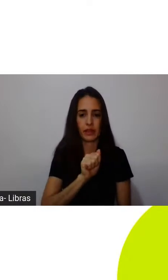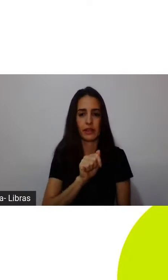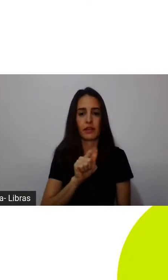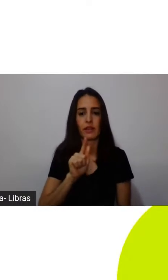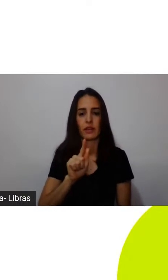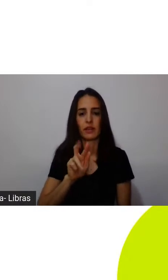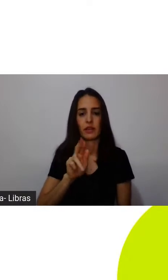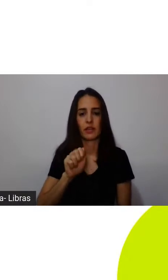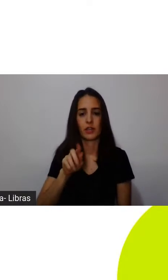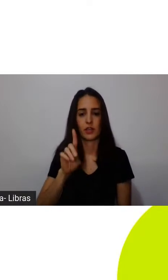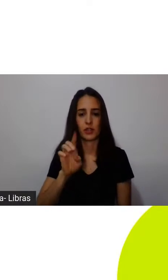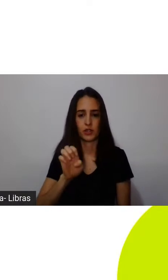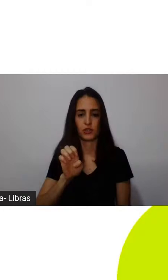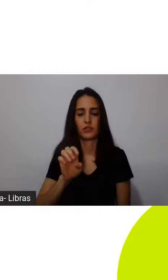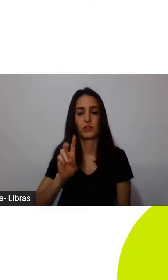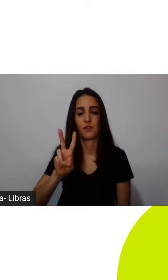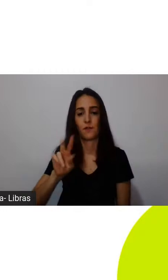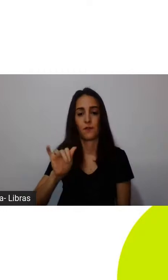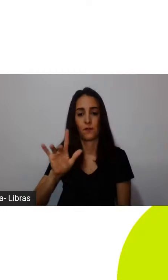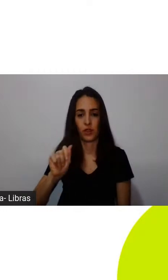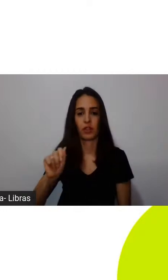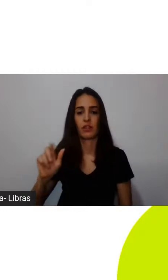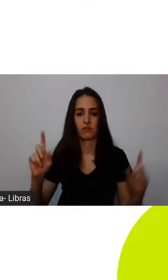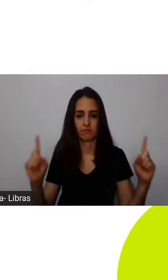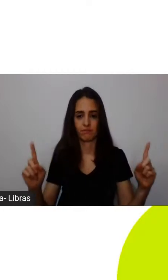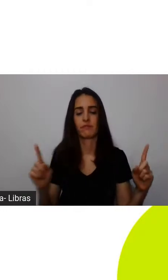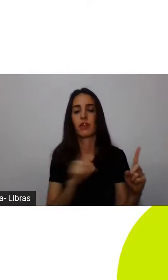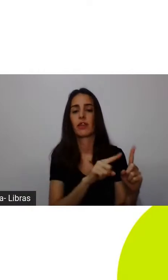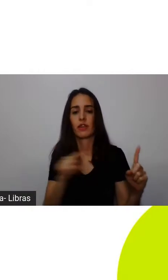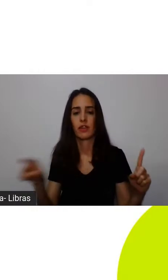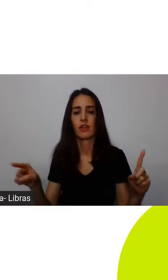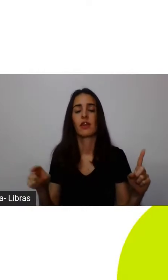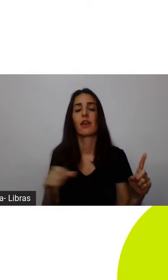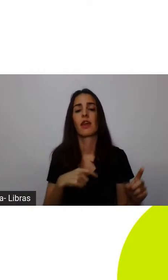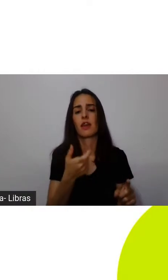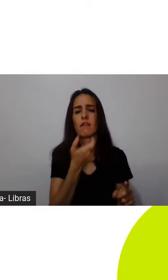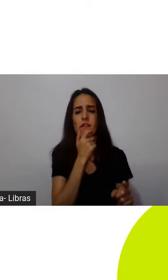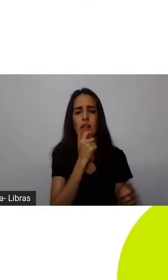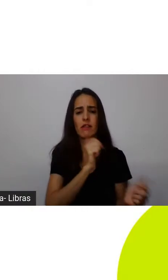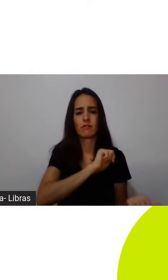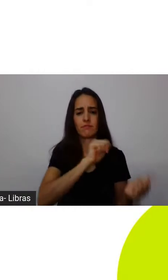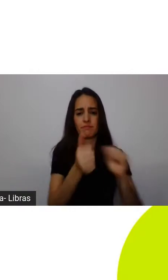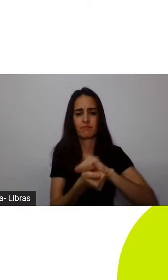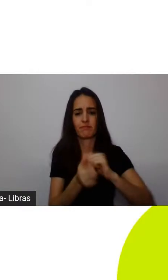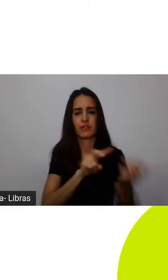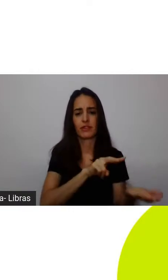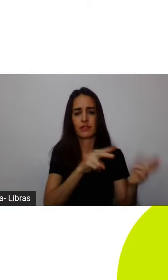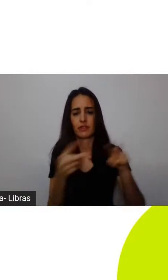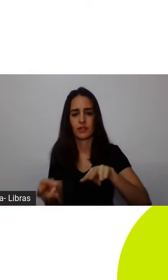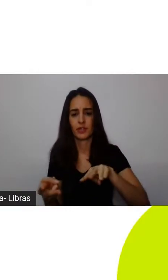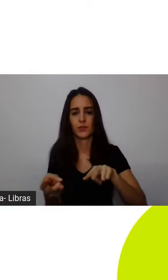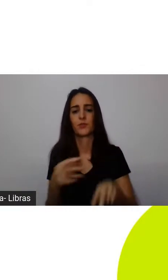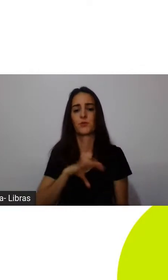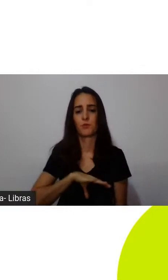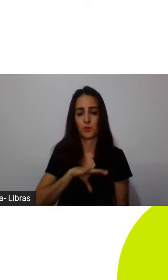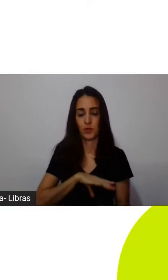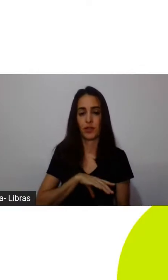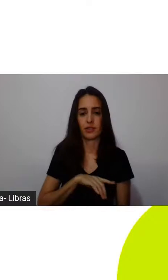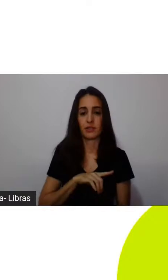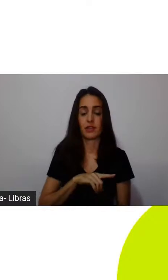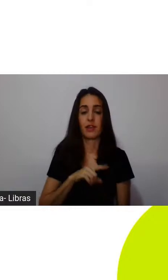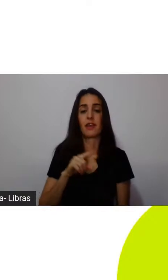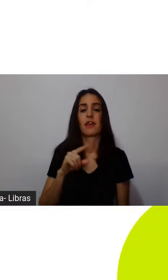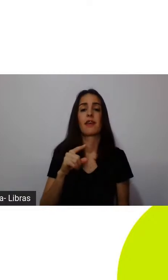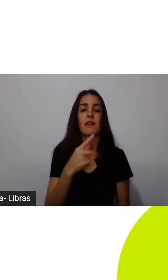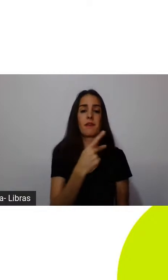nome sugestivo, downsizing em inglês, né, diminuir, e que eu espero que traga aí uma boa